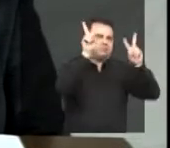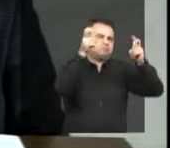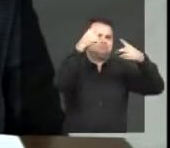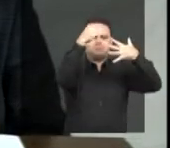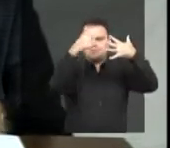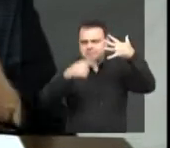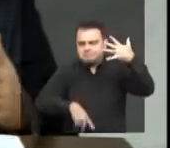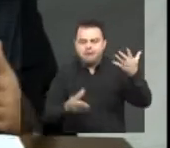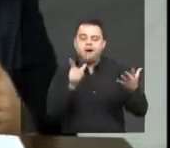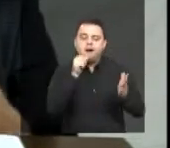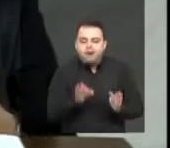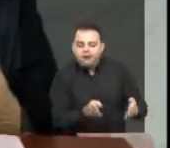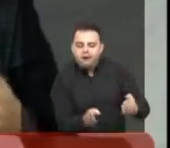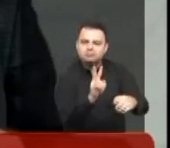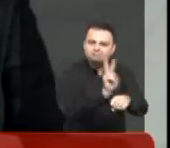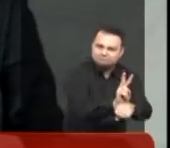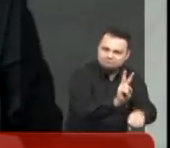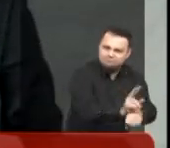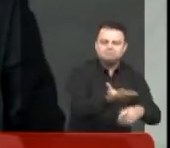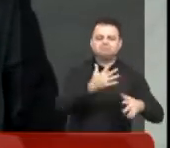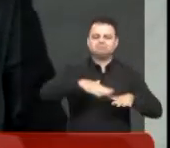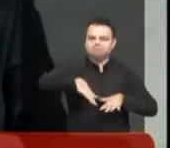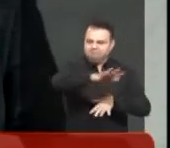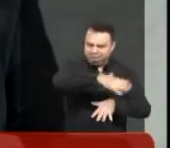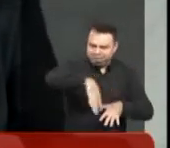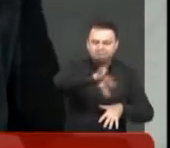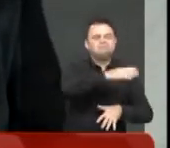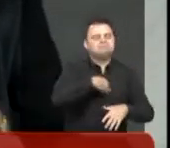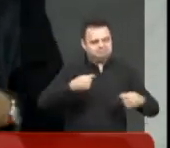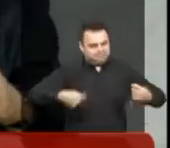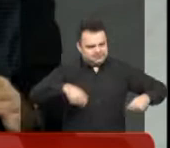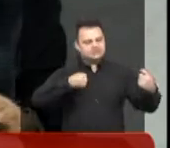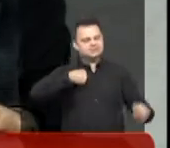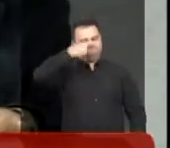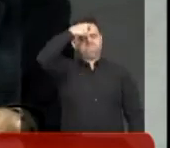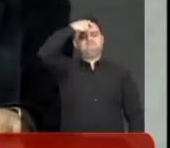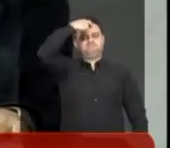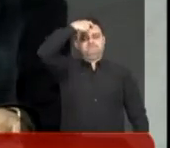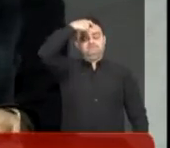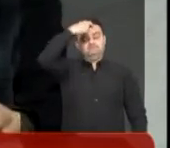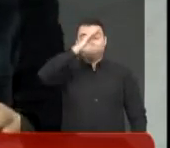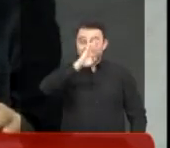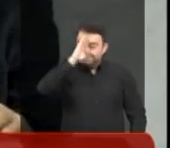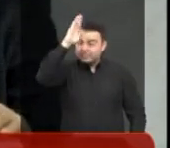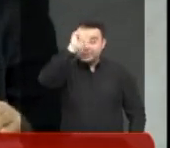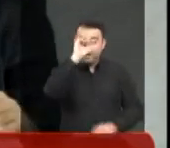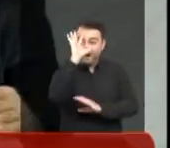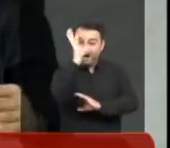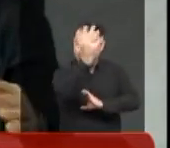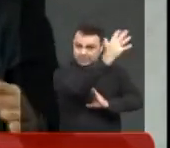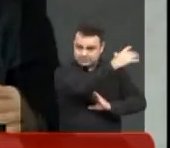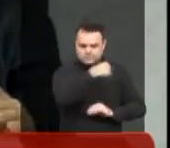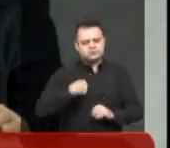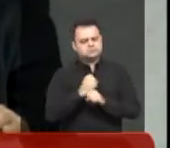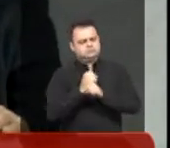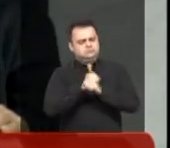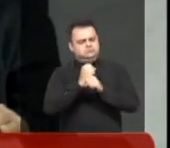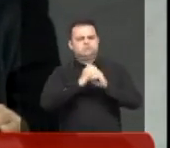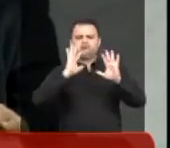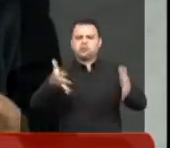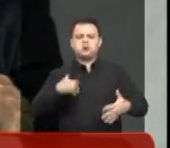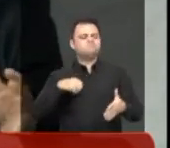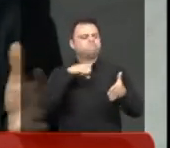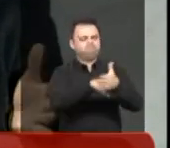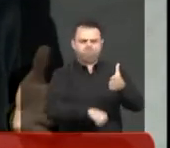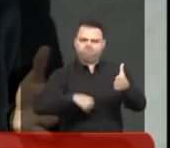ambiente, cuidar das nascentes, dos nossos rios, mas especificamente falando de arborização, eu há anos participo